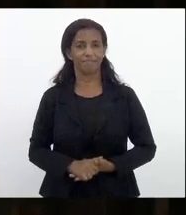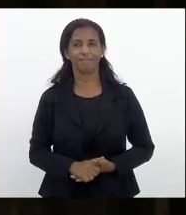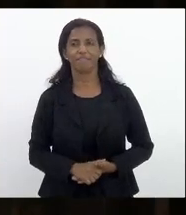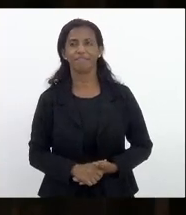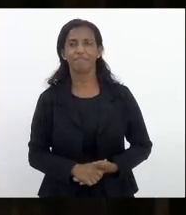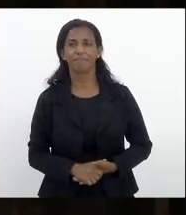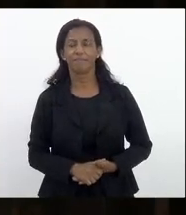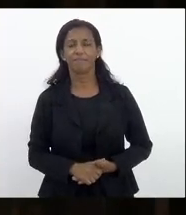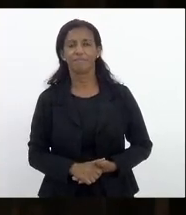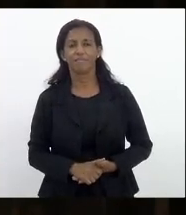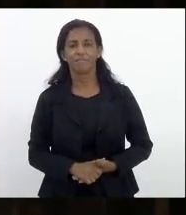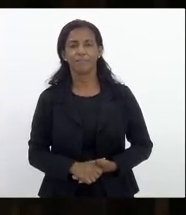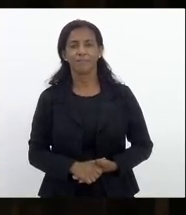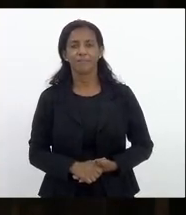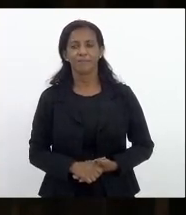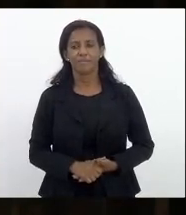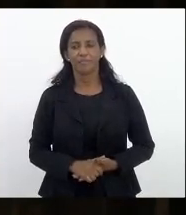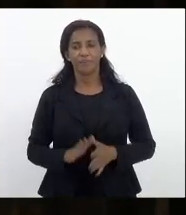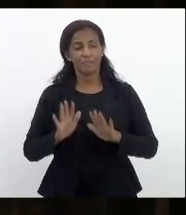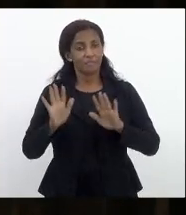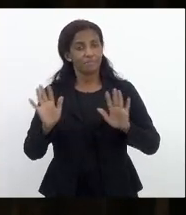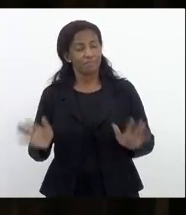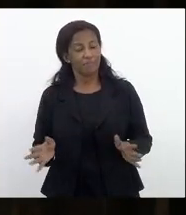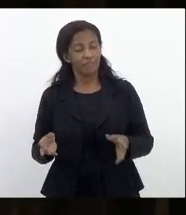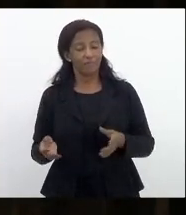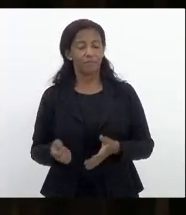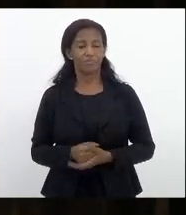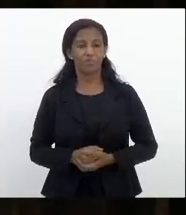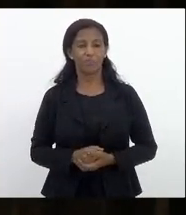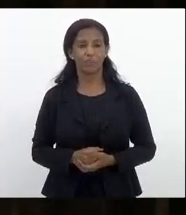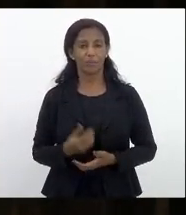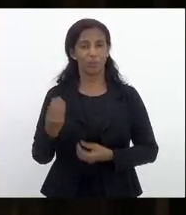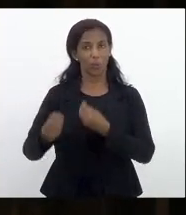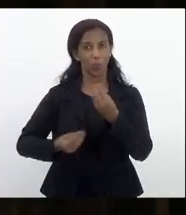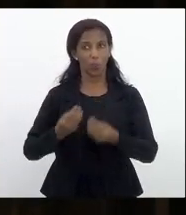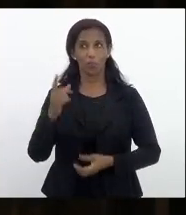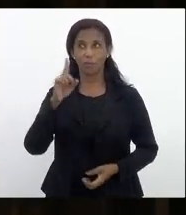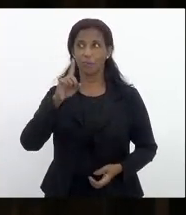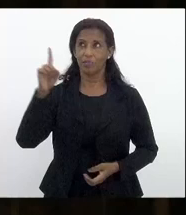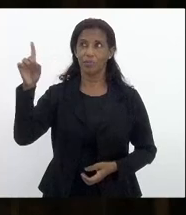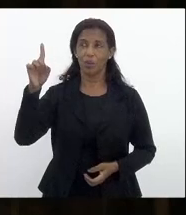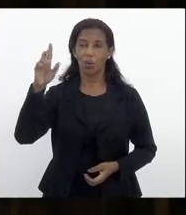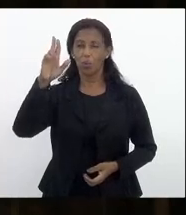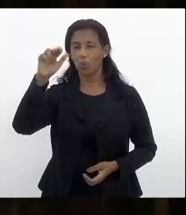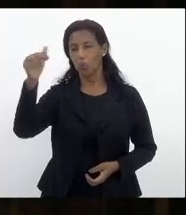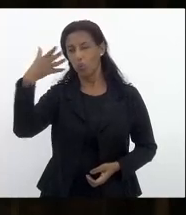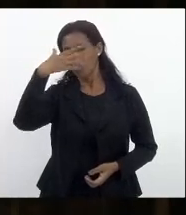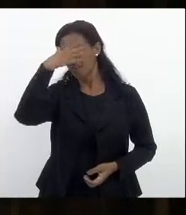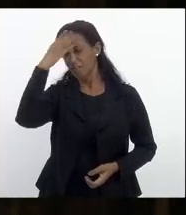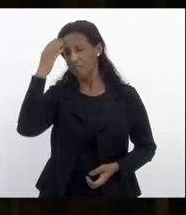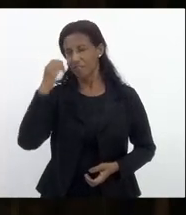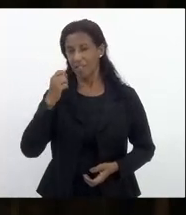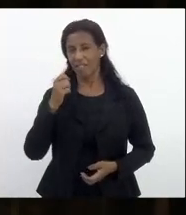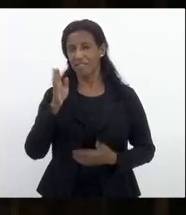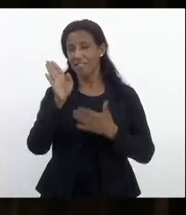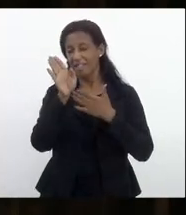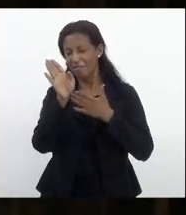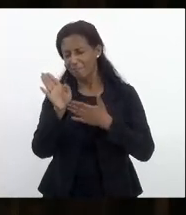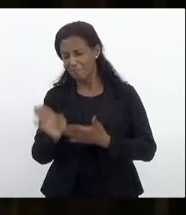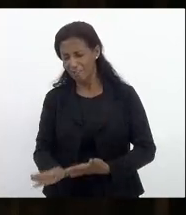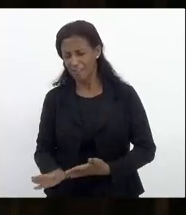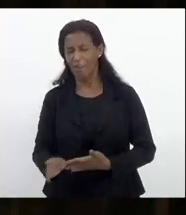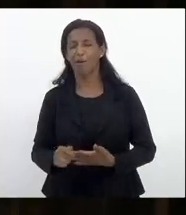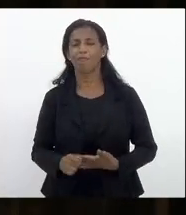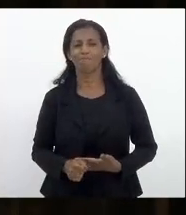mas como o papai do céu ele nunca esquece ele é fiel para cumprir